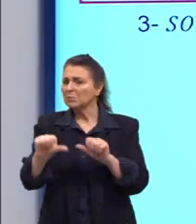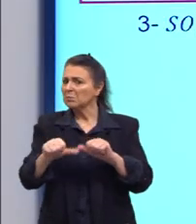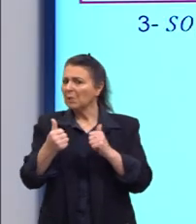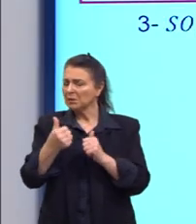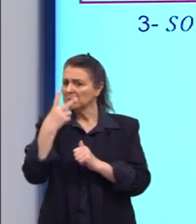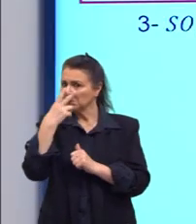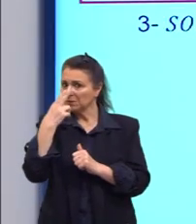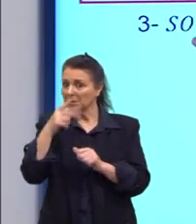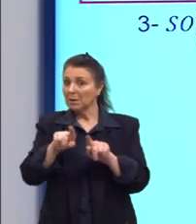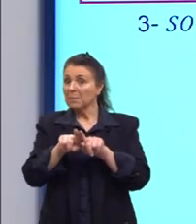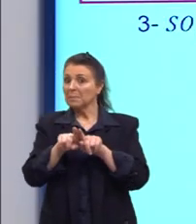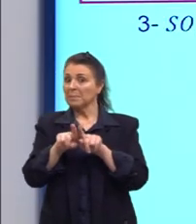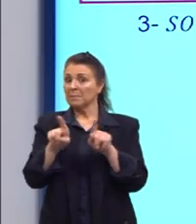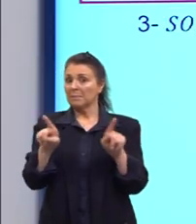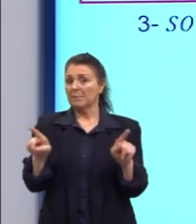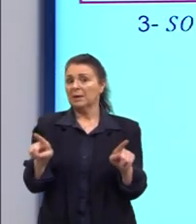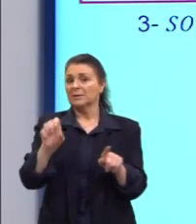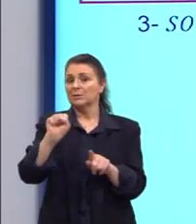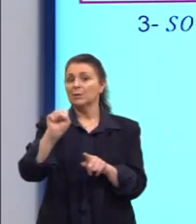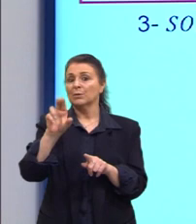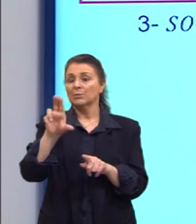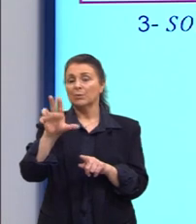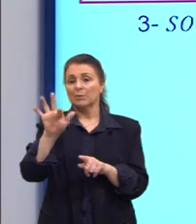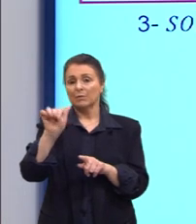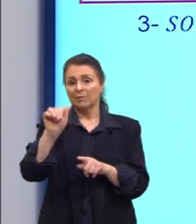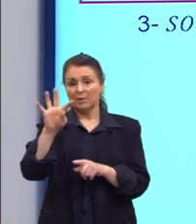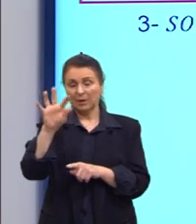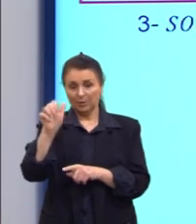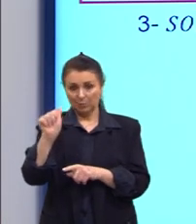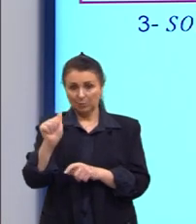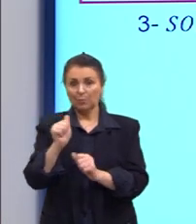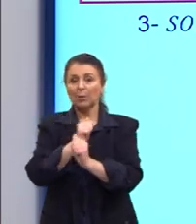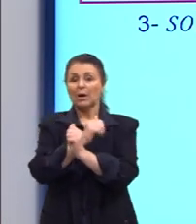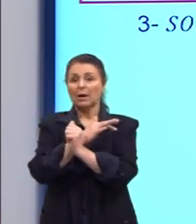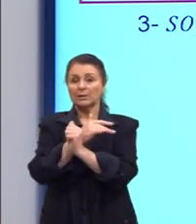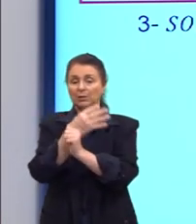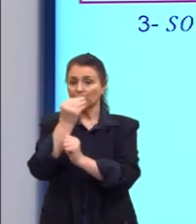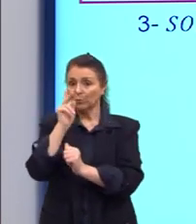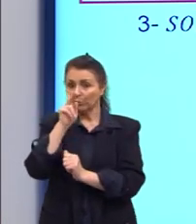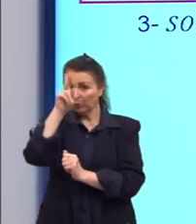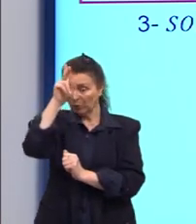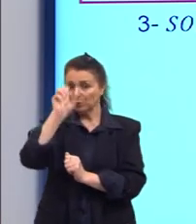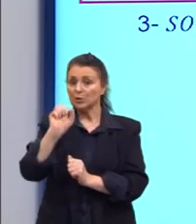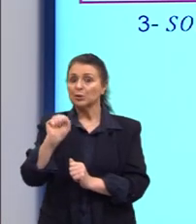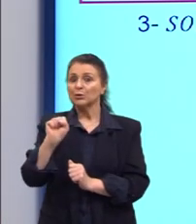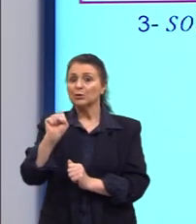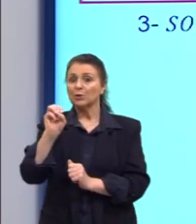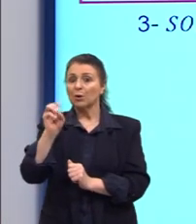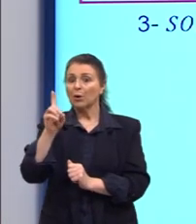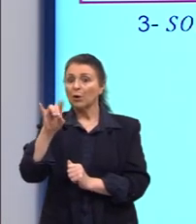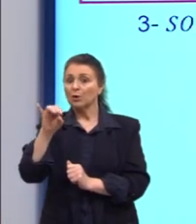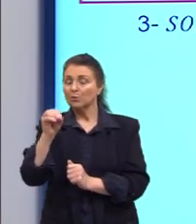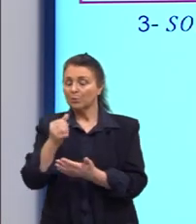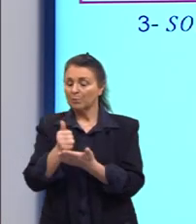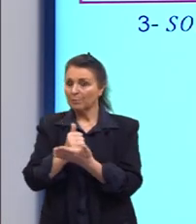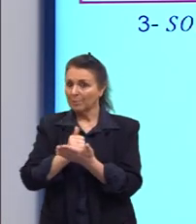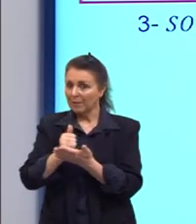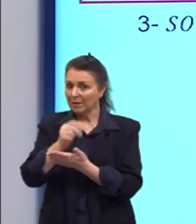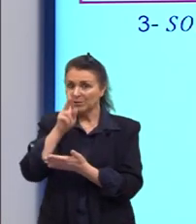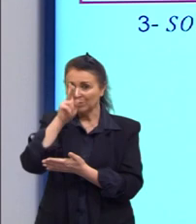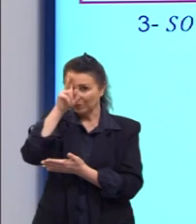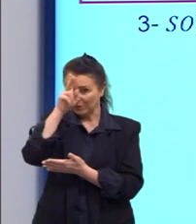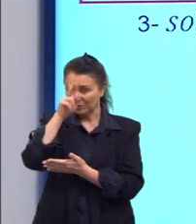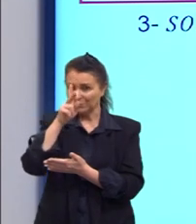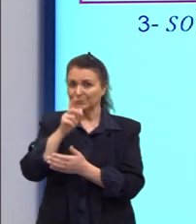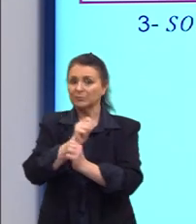como eu falei, o sulfato aqui é de um ácido forte e o sódio é de uma base forte. Se o ácido é